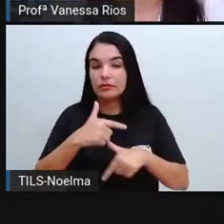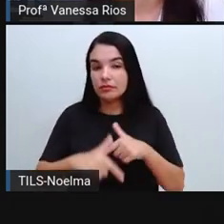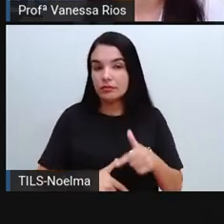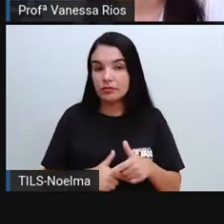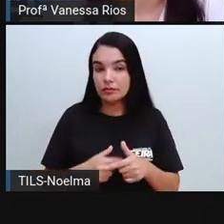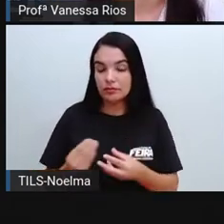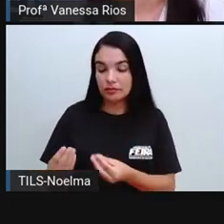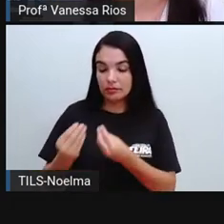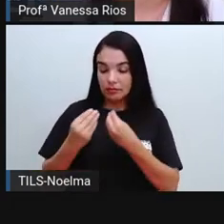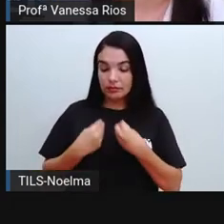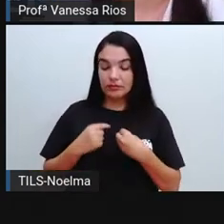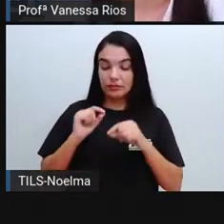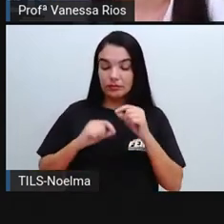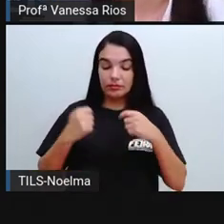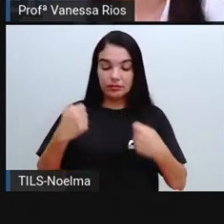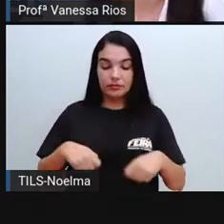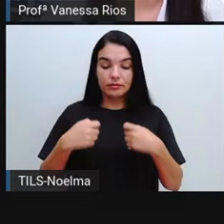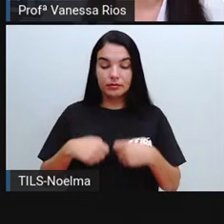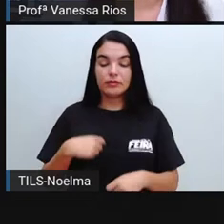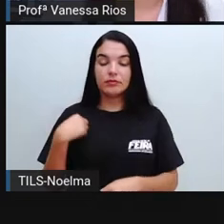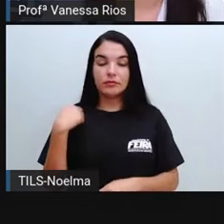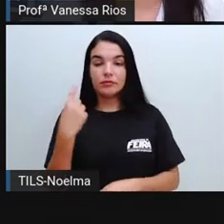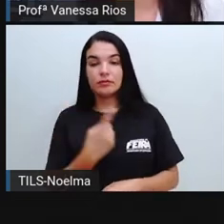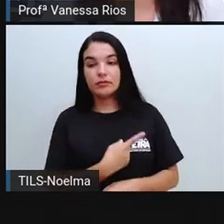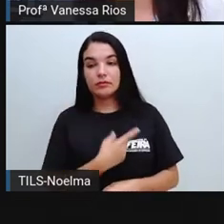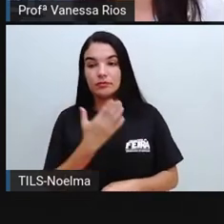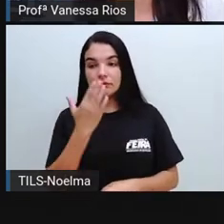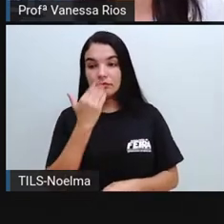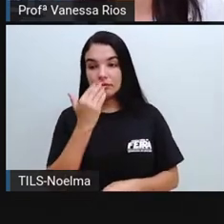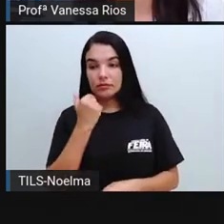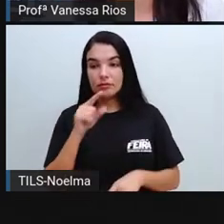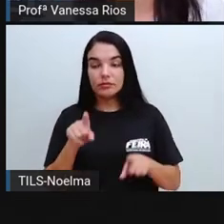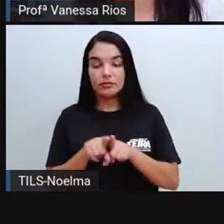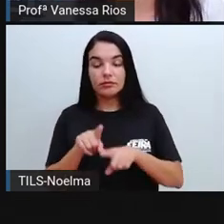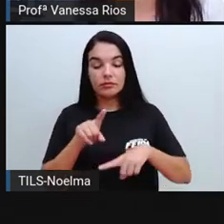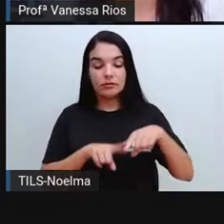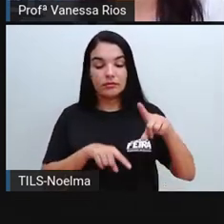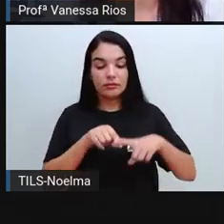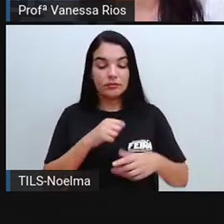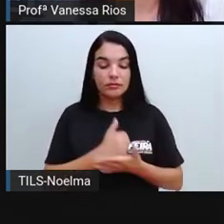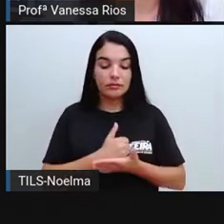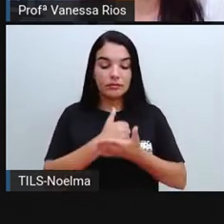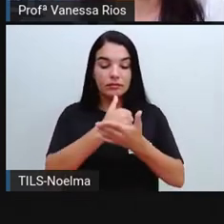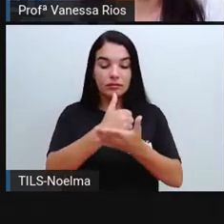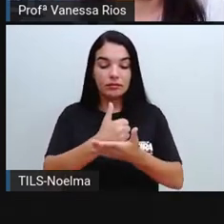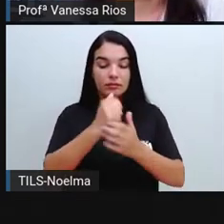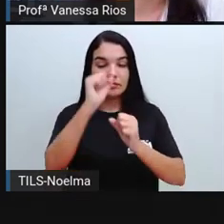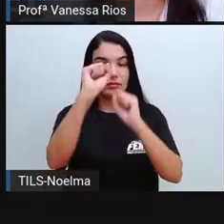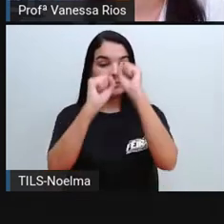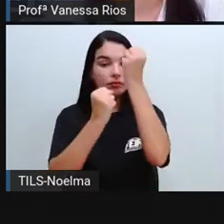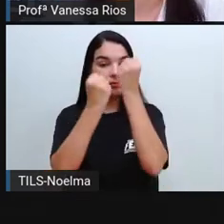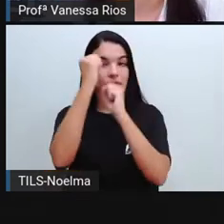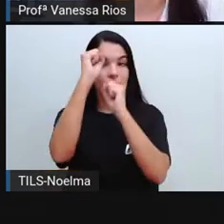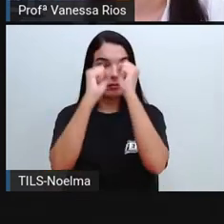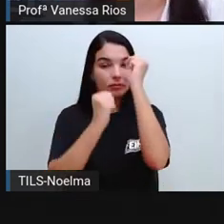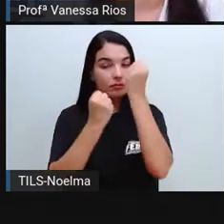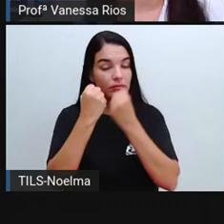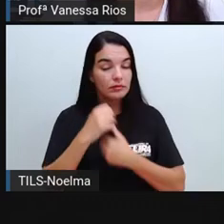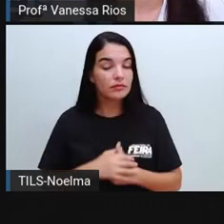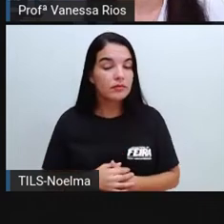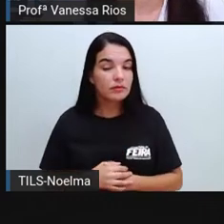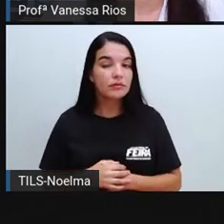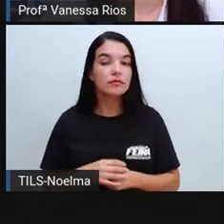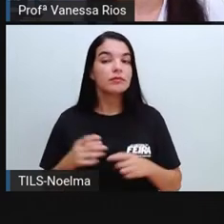necessita na nossa alimentação e também como matéria-prima para diversas produções nas indústrias,